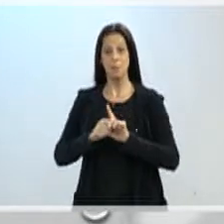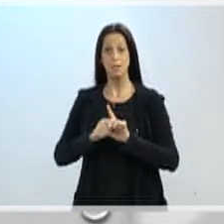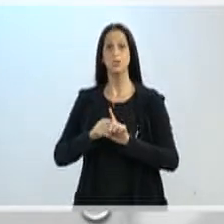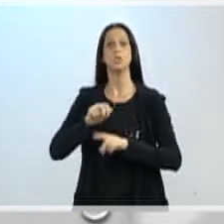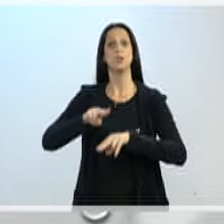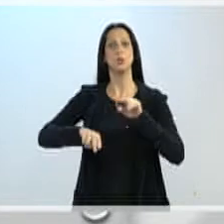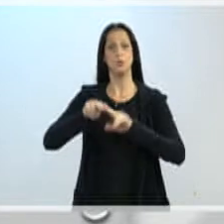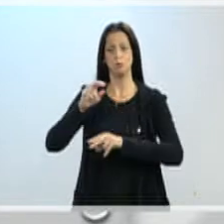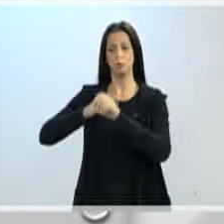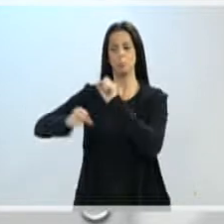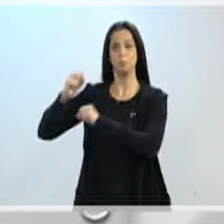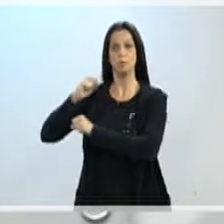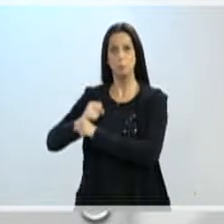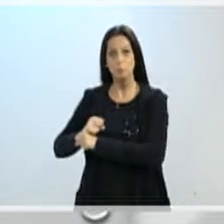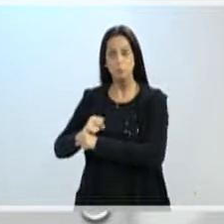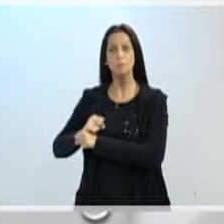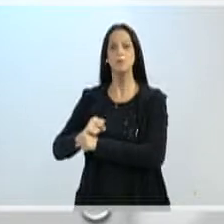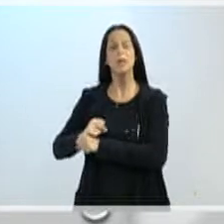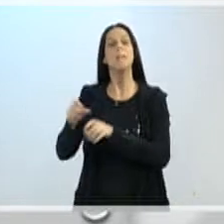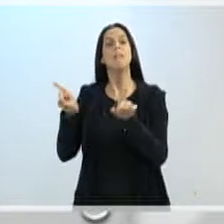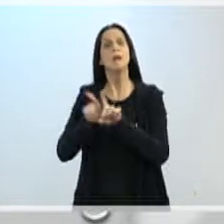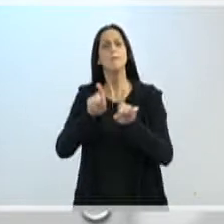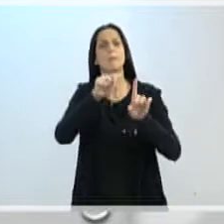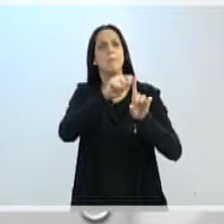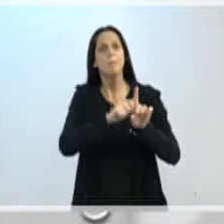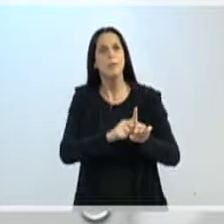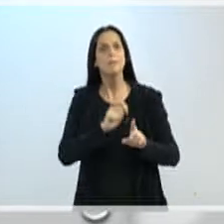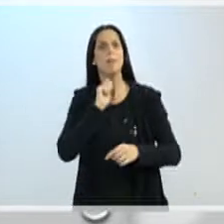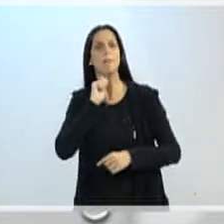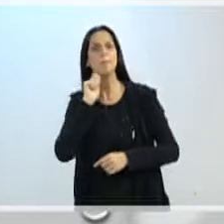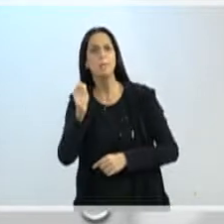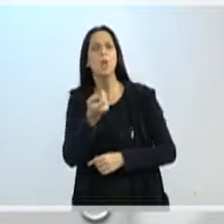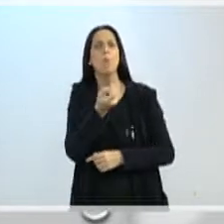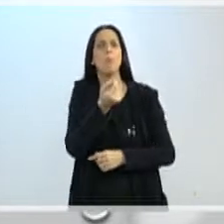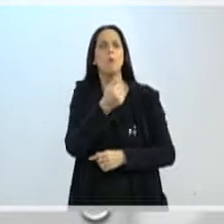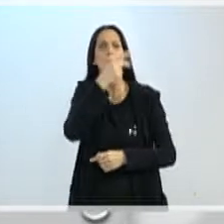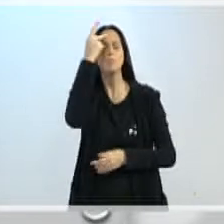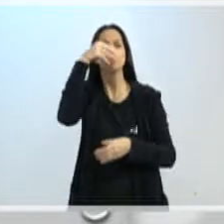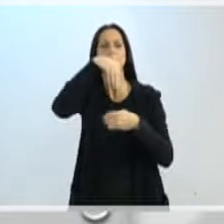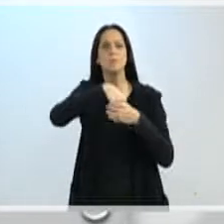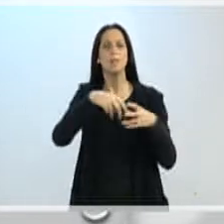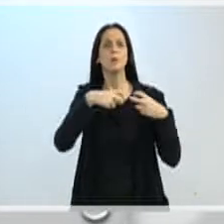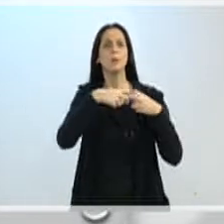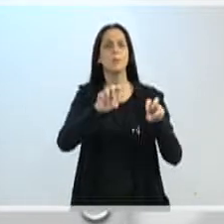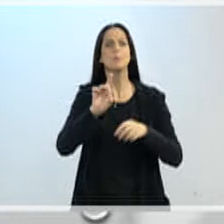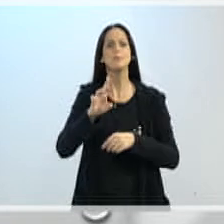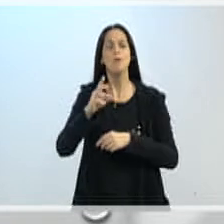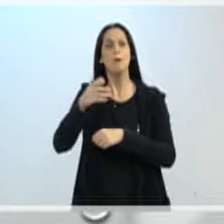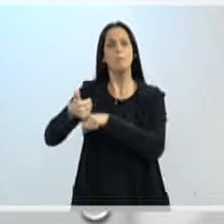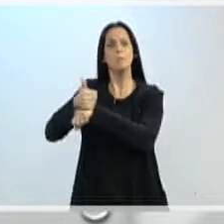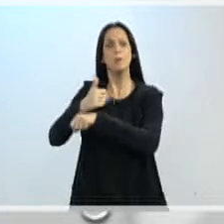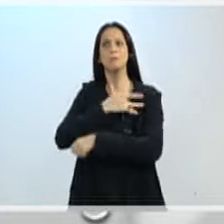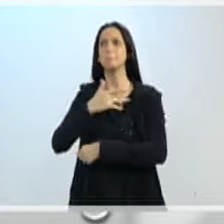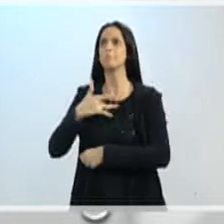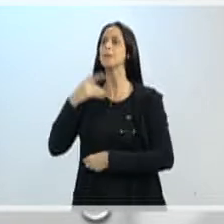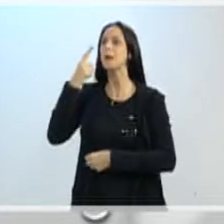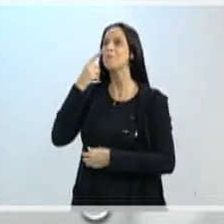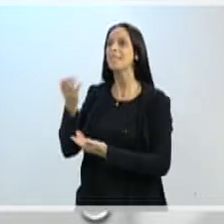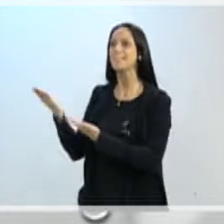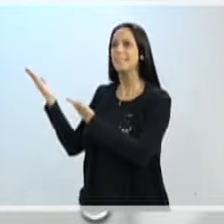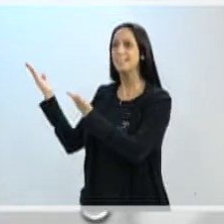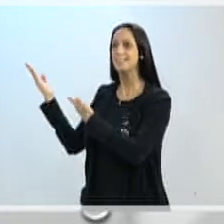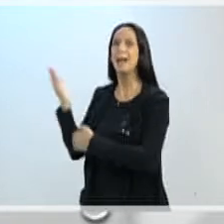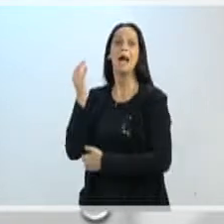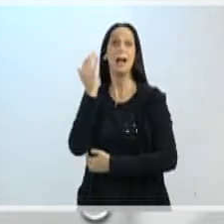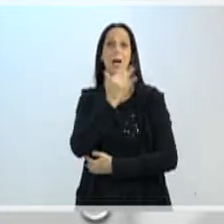abril e maio, que não teve passageiro quase nenhum, só o pessoal de saúde. Então, a gente vê, o azul embaixo significa que é o pessoal que